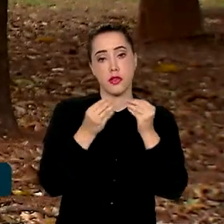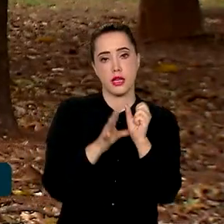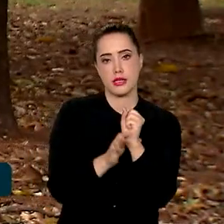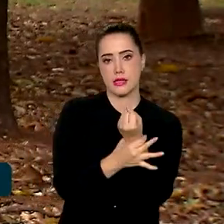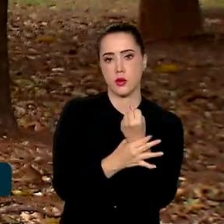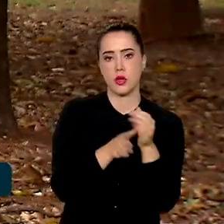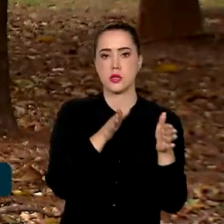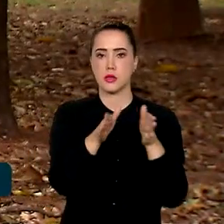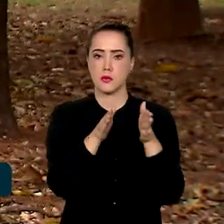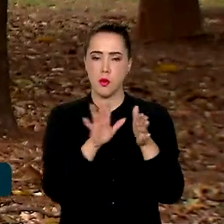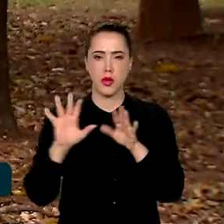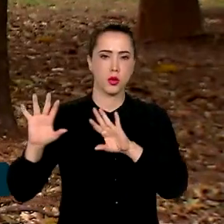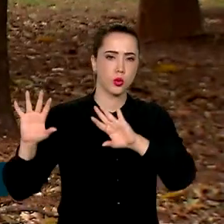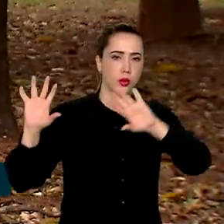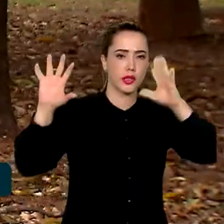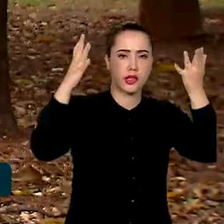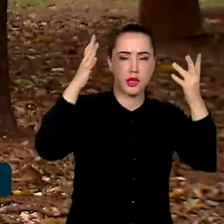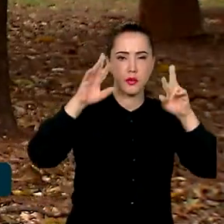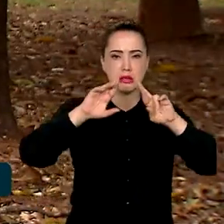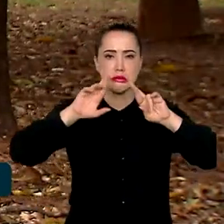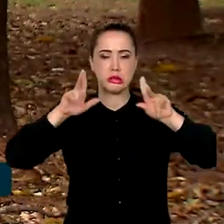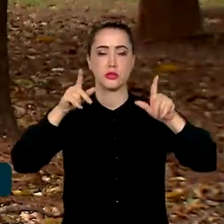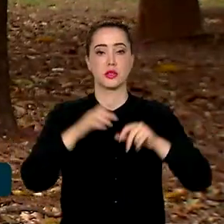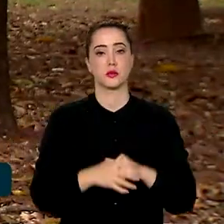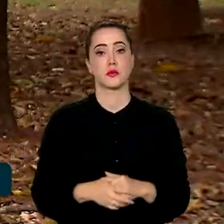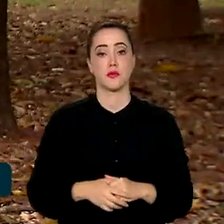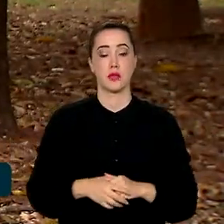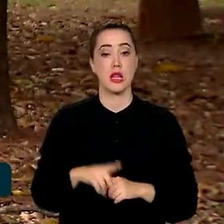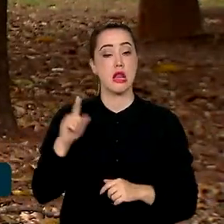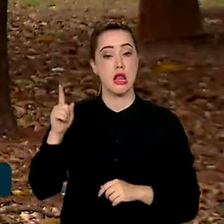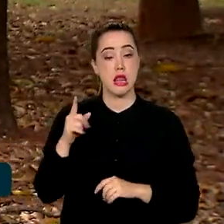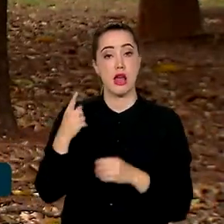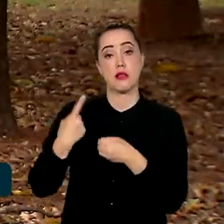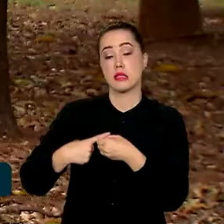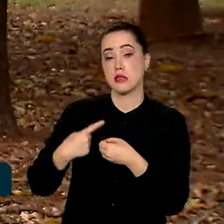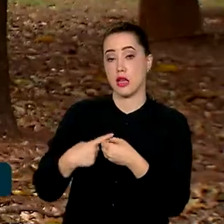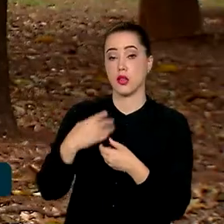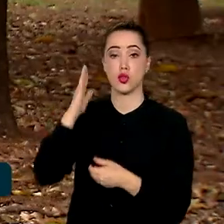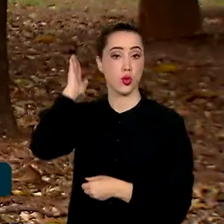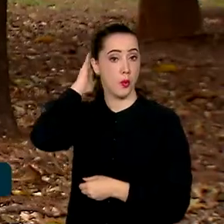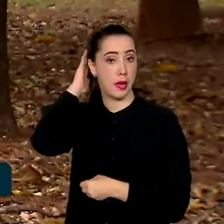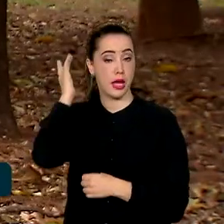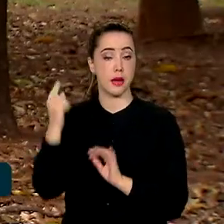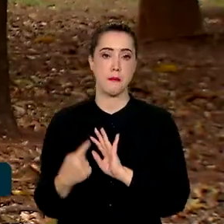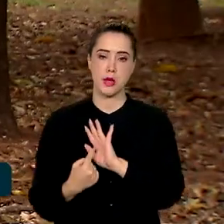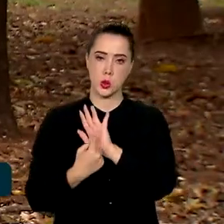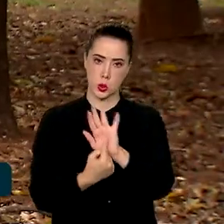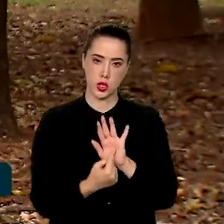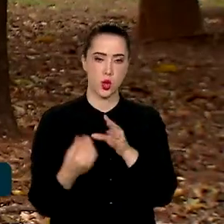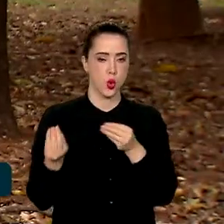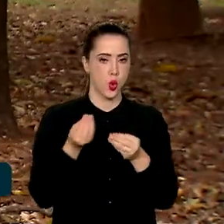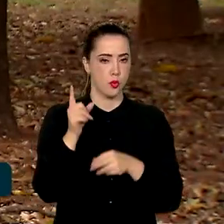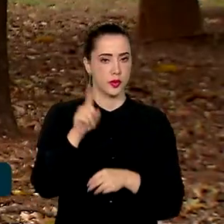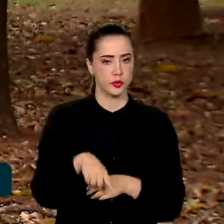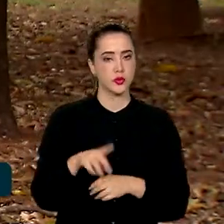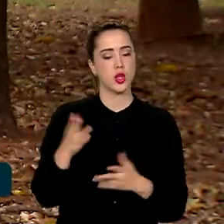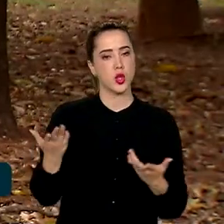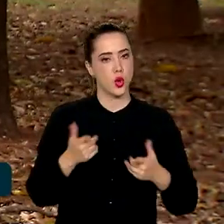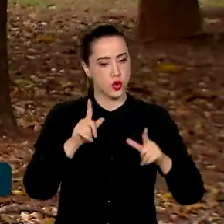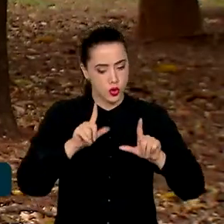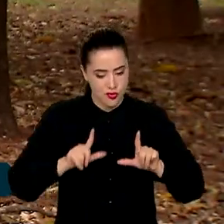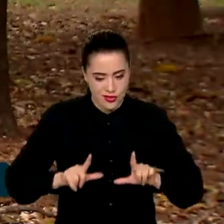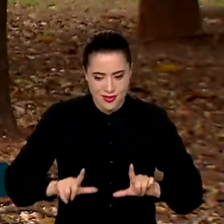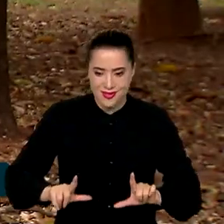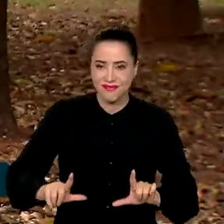enfrentar os eventos climáticos. Barca Arena, no Pará, é um exemplo de cidade resiliente e que recebeu hoje